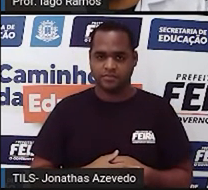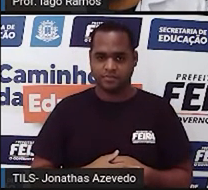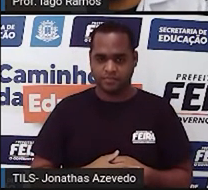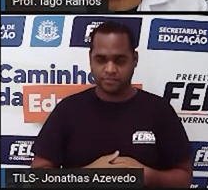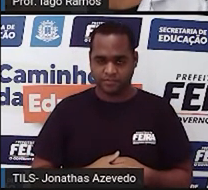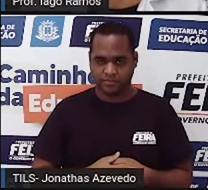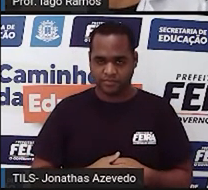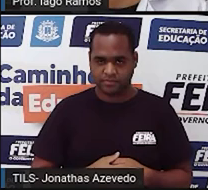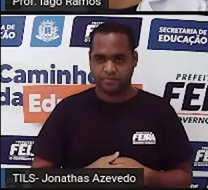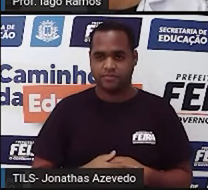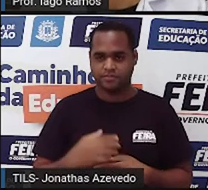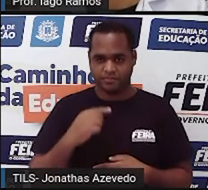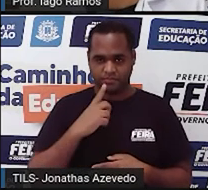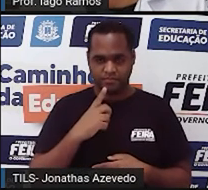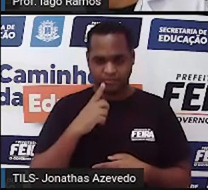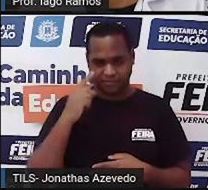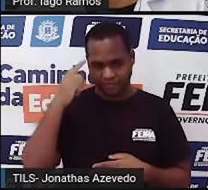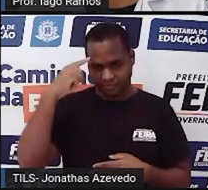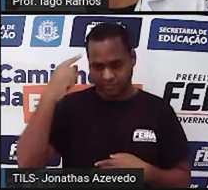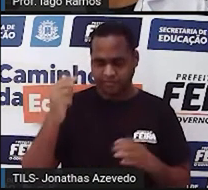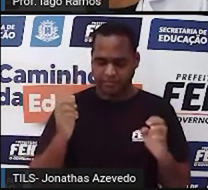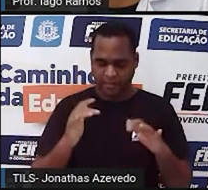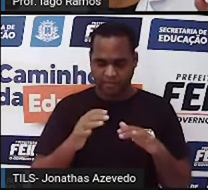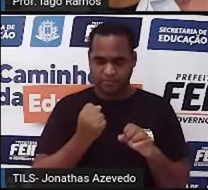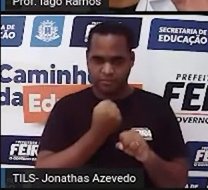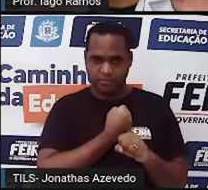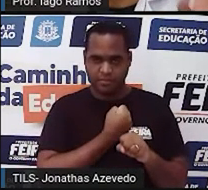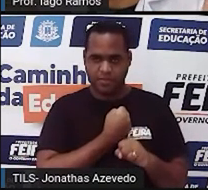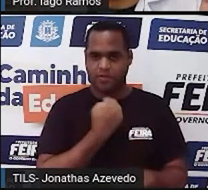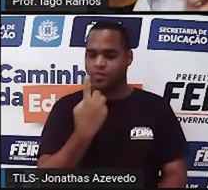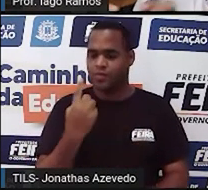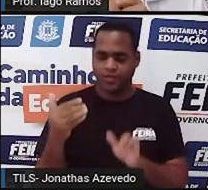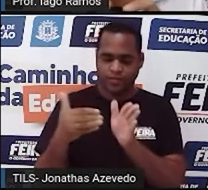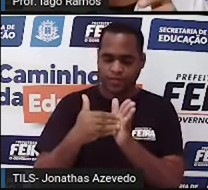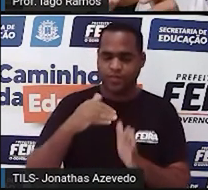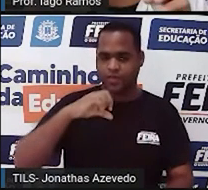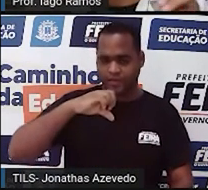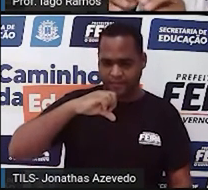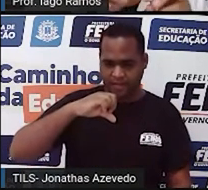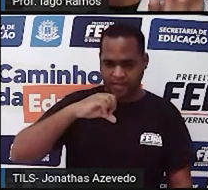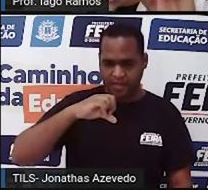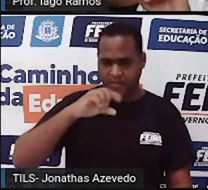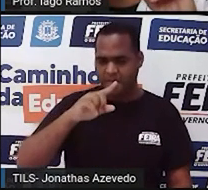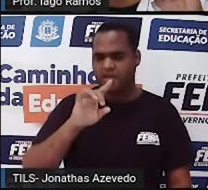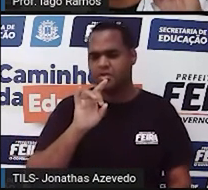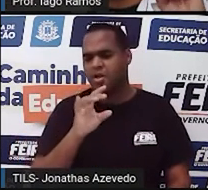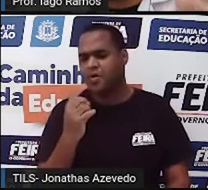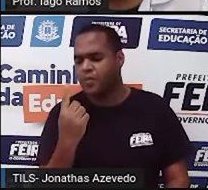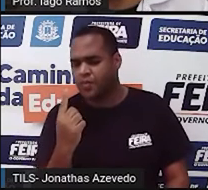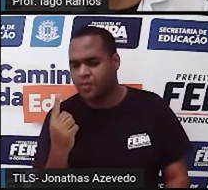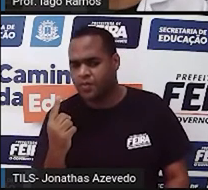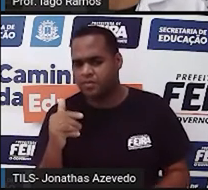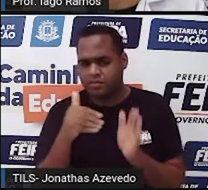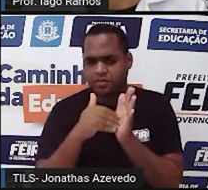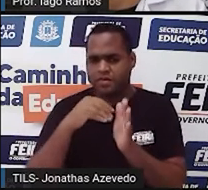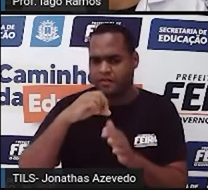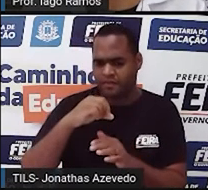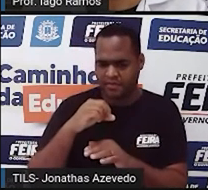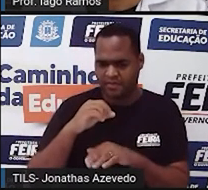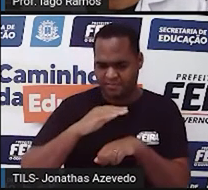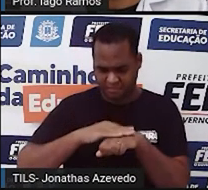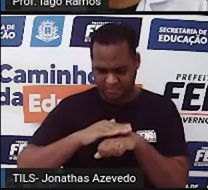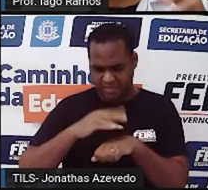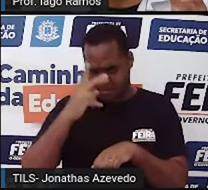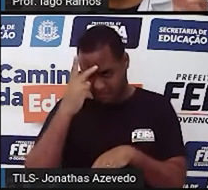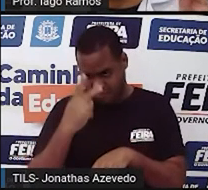esse quadrado mágico com os números de 1 a 9. Mas a gente não vai preencher assim do jeito que a gente quer, tá